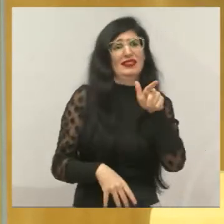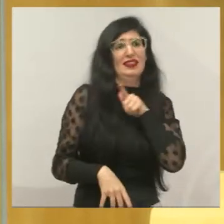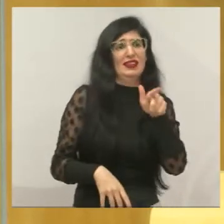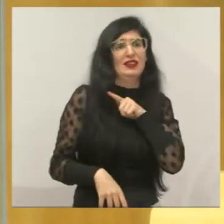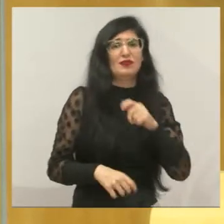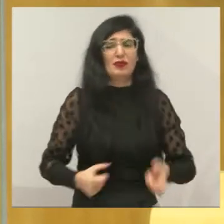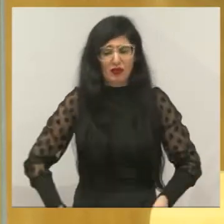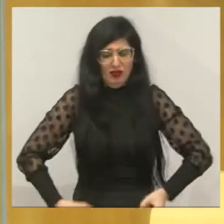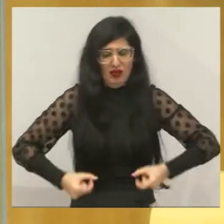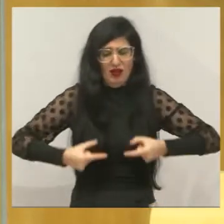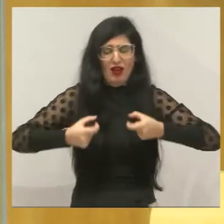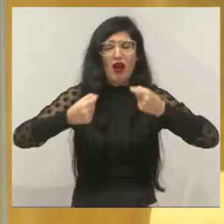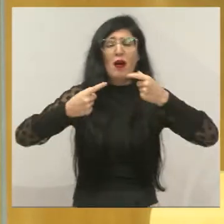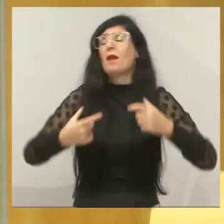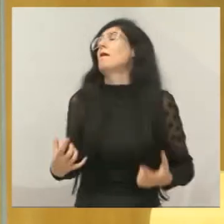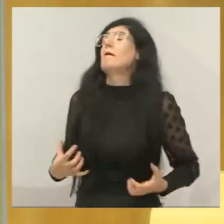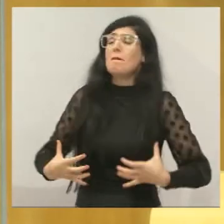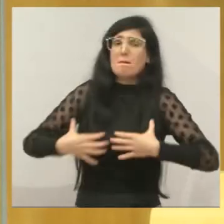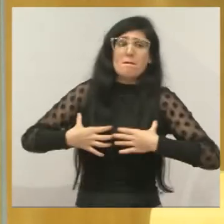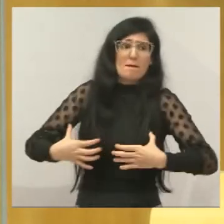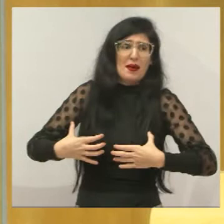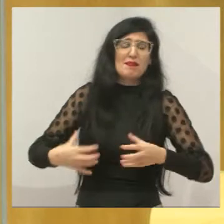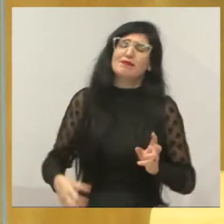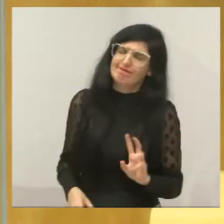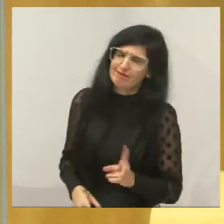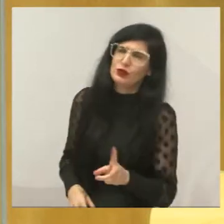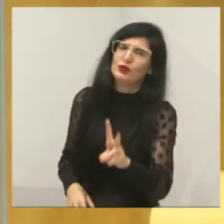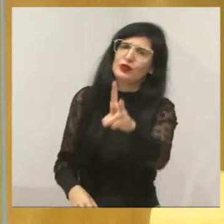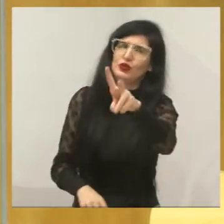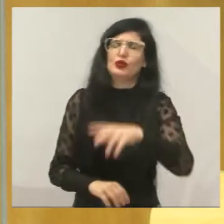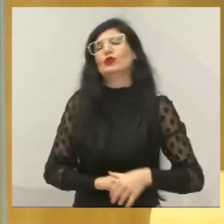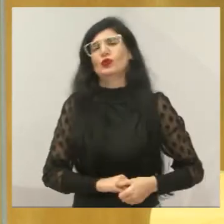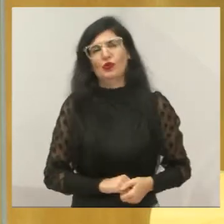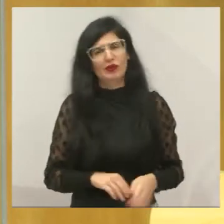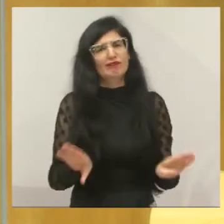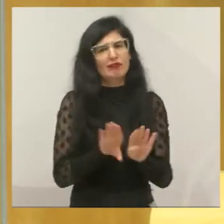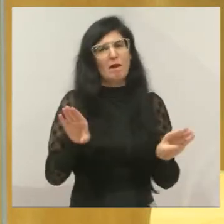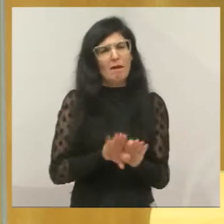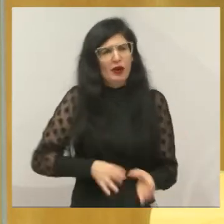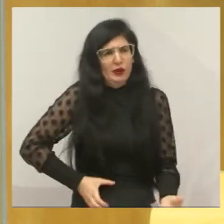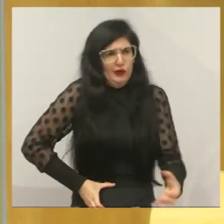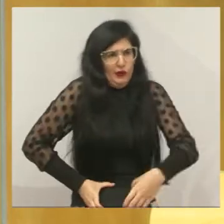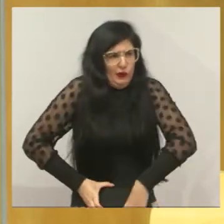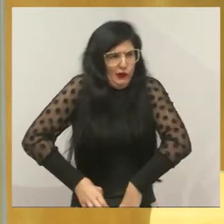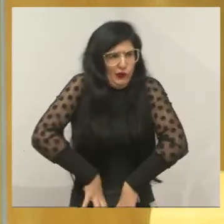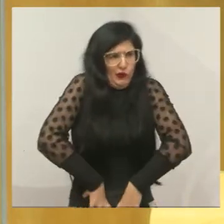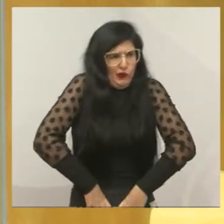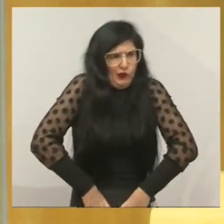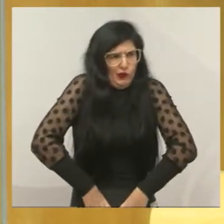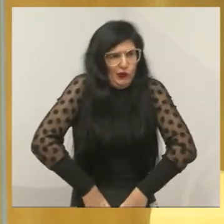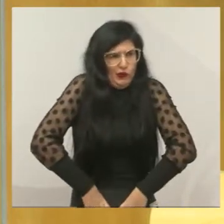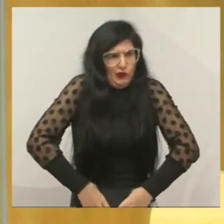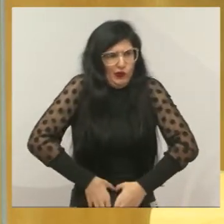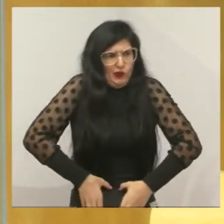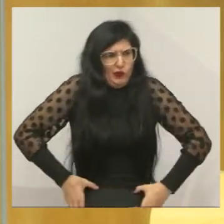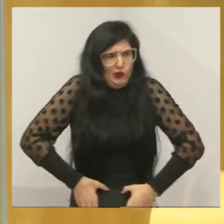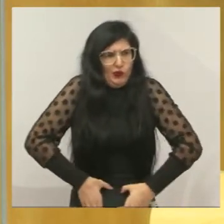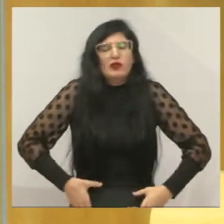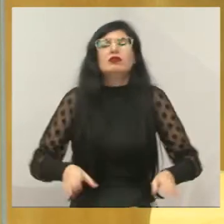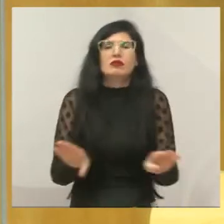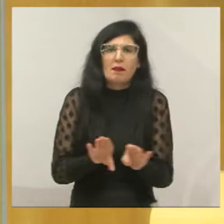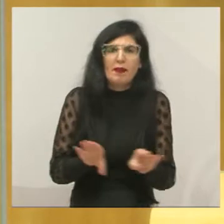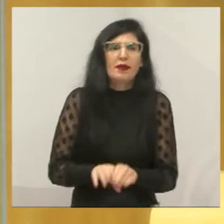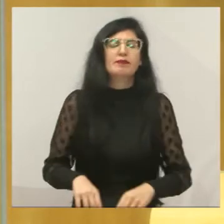de colo continuam presentes e muito nas nossas mulheres. E o primeiro ato de amor que nós temos